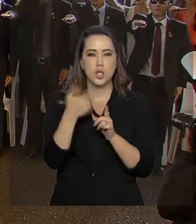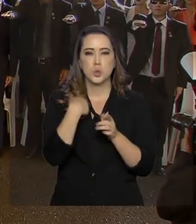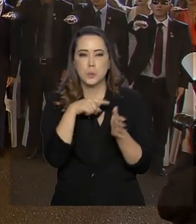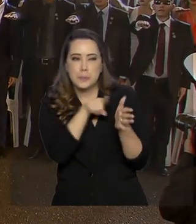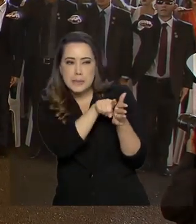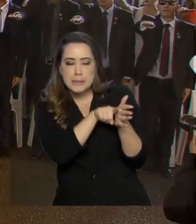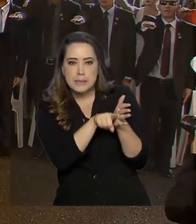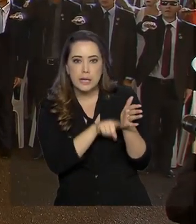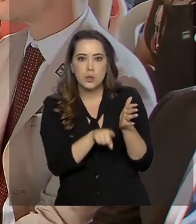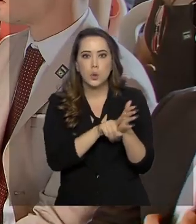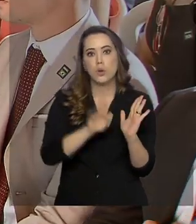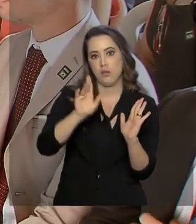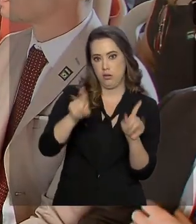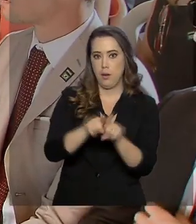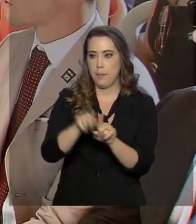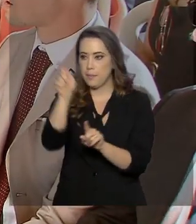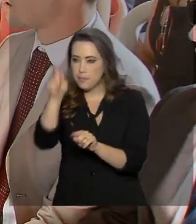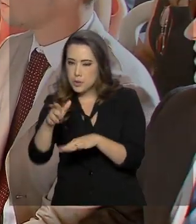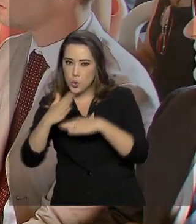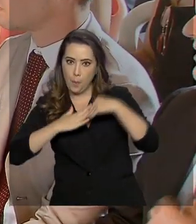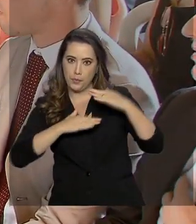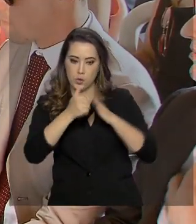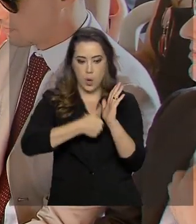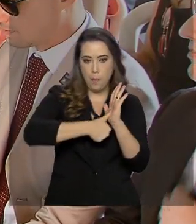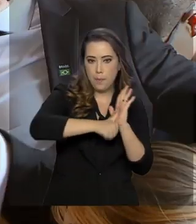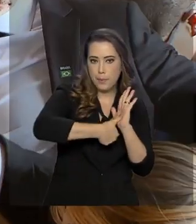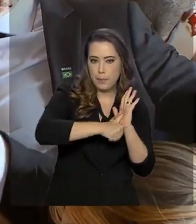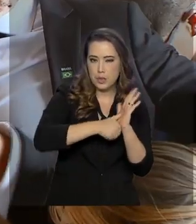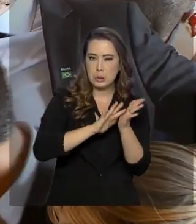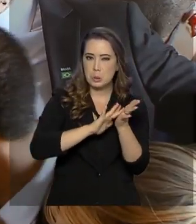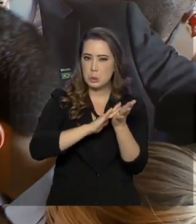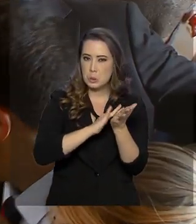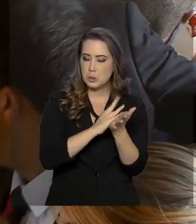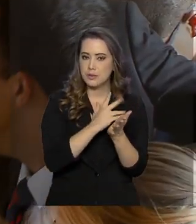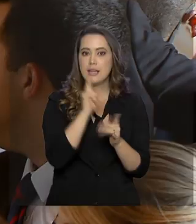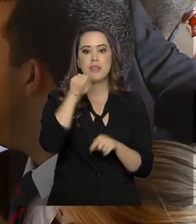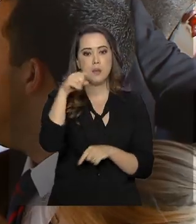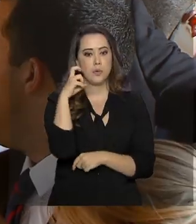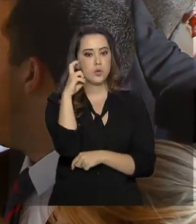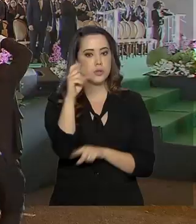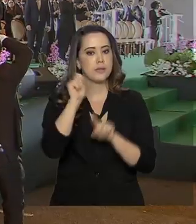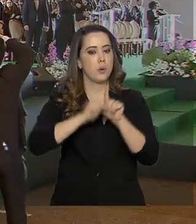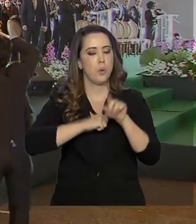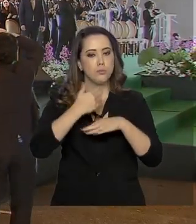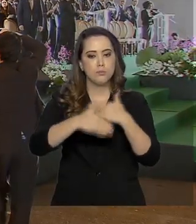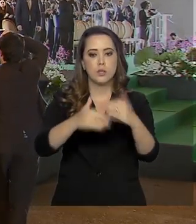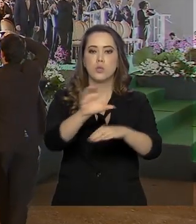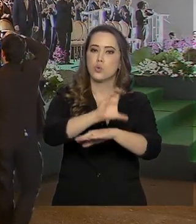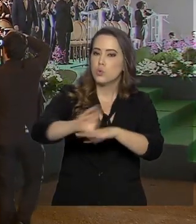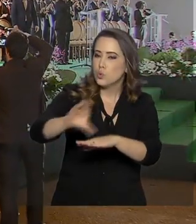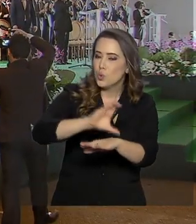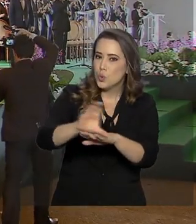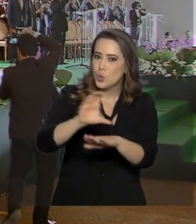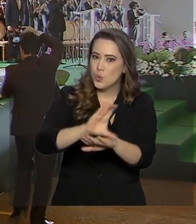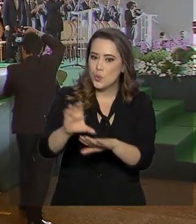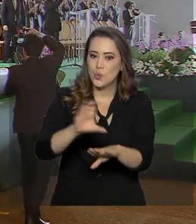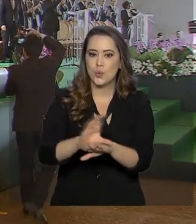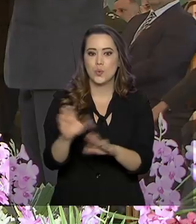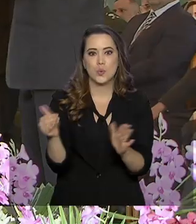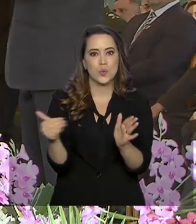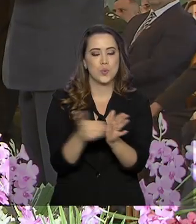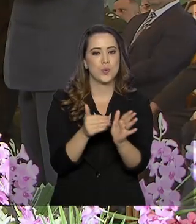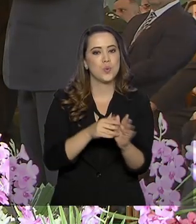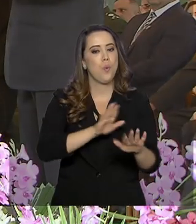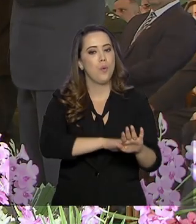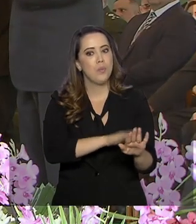papiloscopistas. A formatura veio depois de cinco meses de curso de formação, que é a última etapa do concurso.